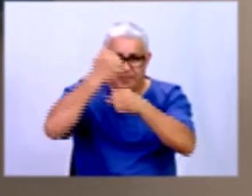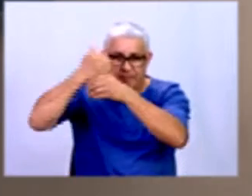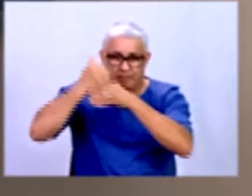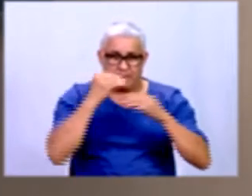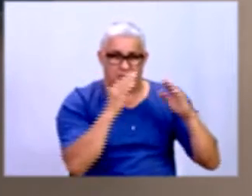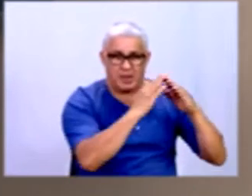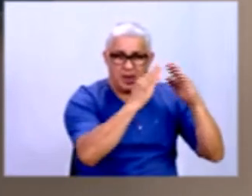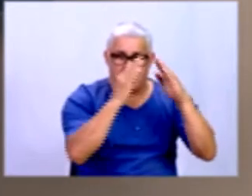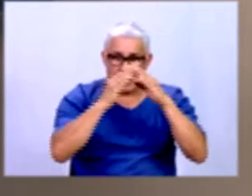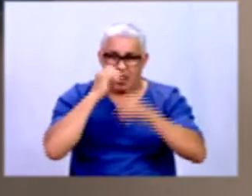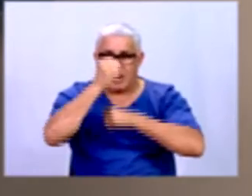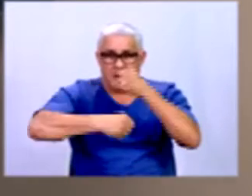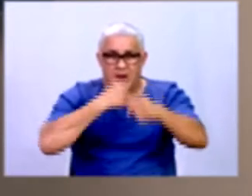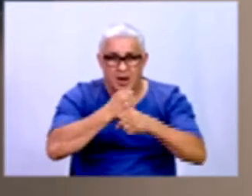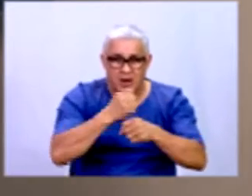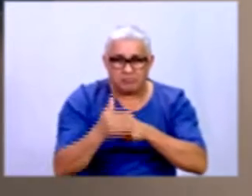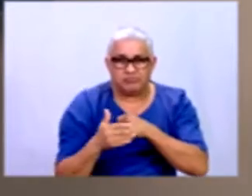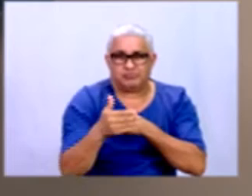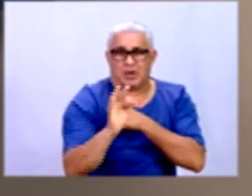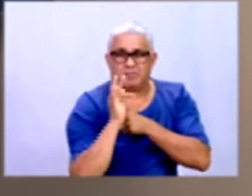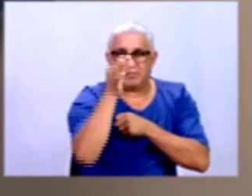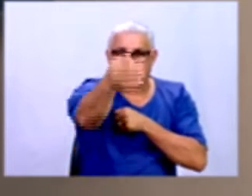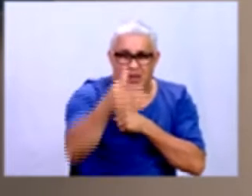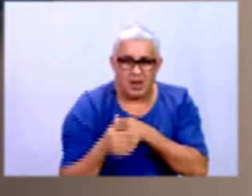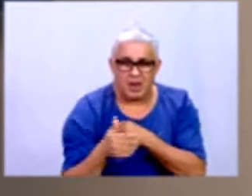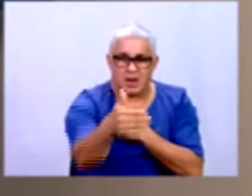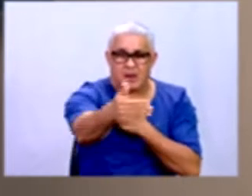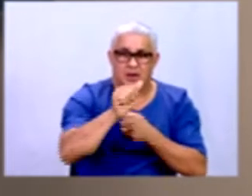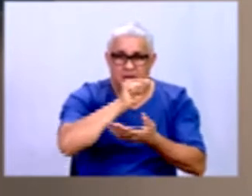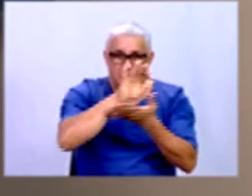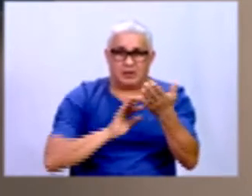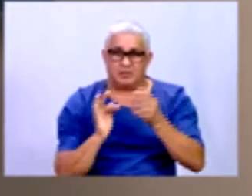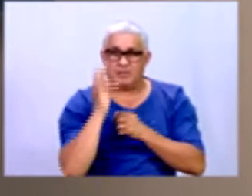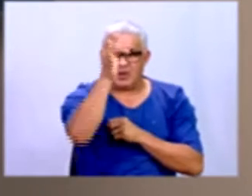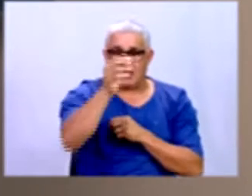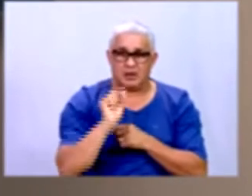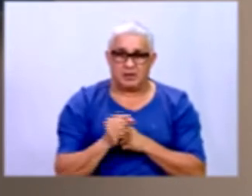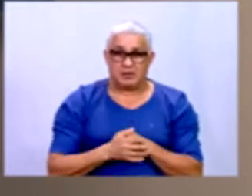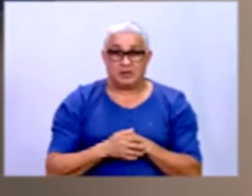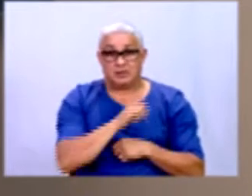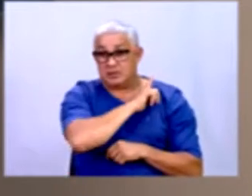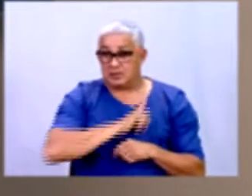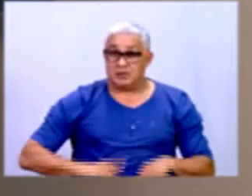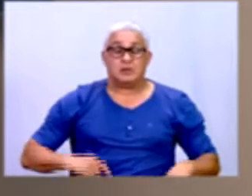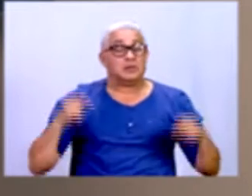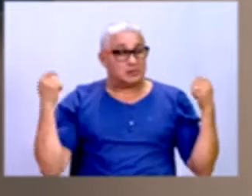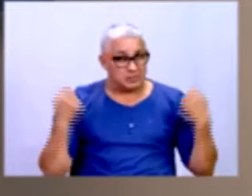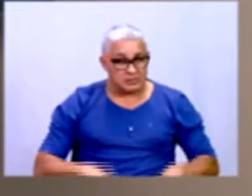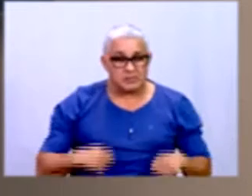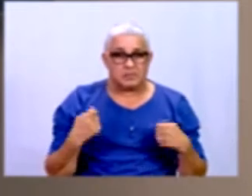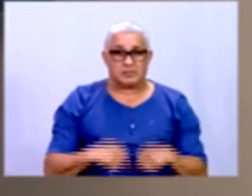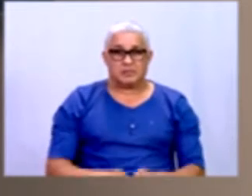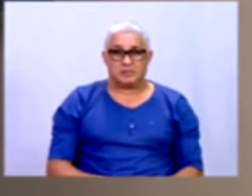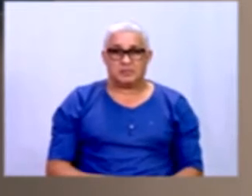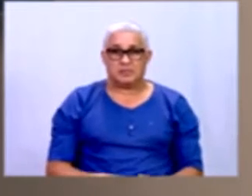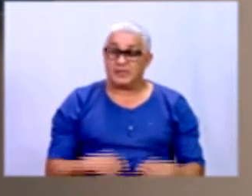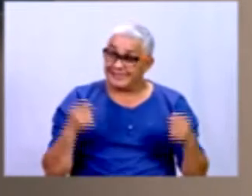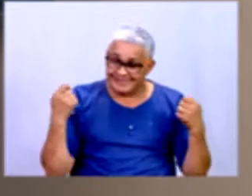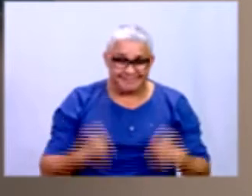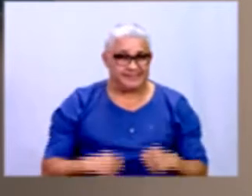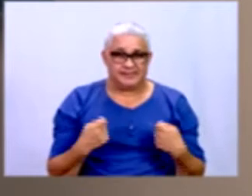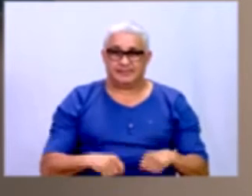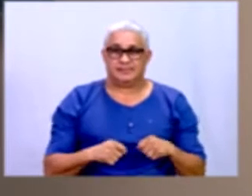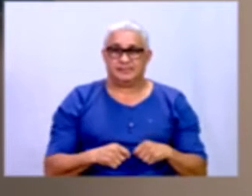no próximo ano, na nossa próxima atividade. Então, eles precisam... Necessitam, a